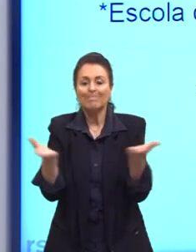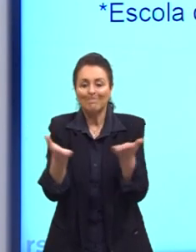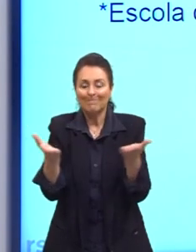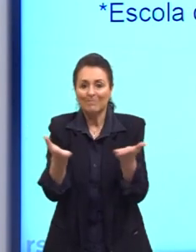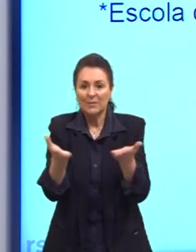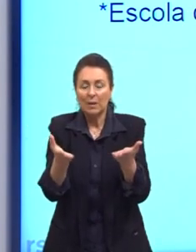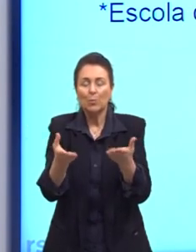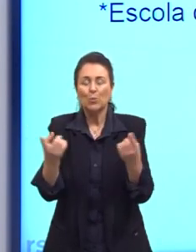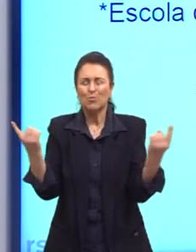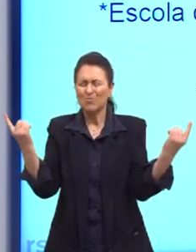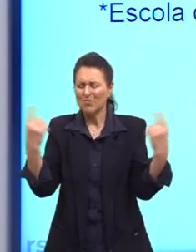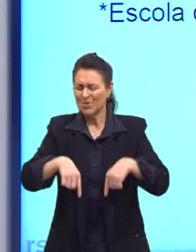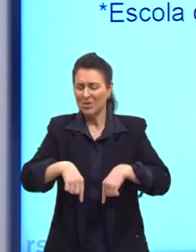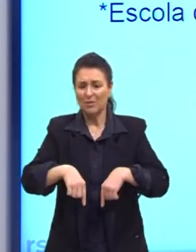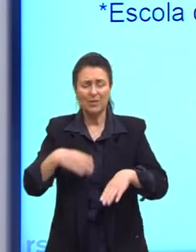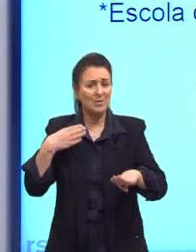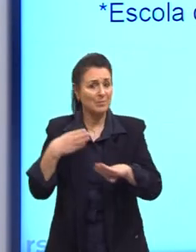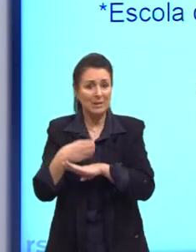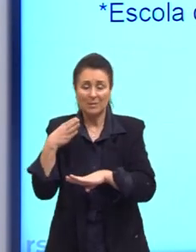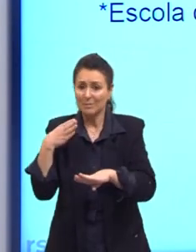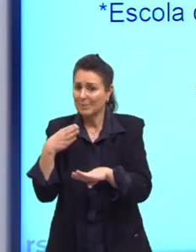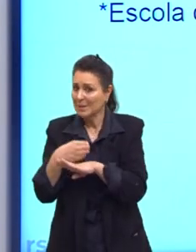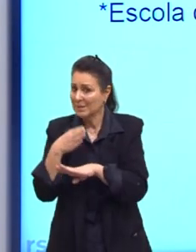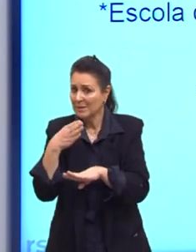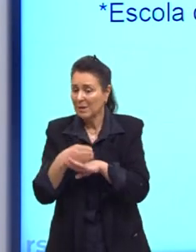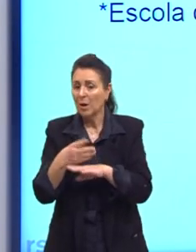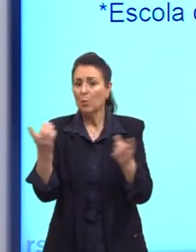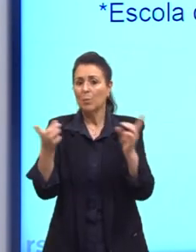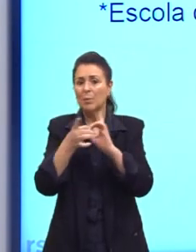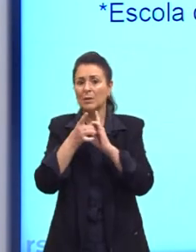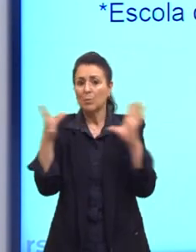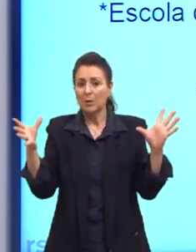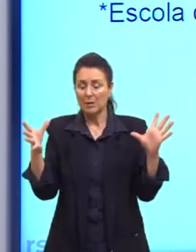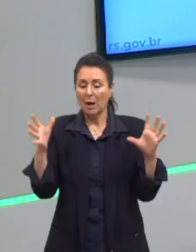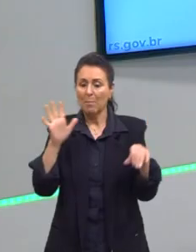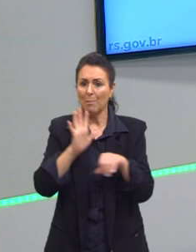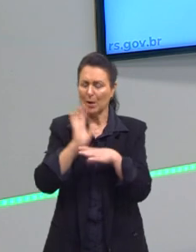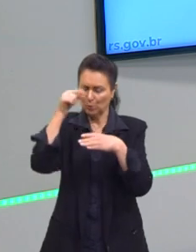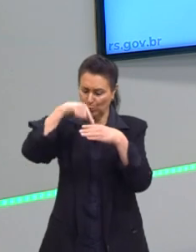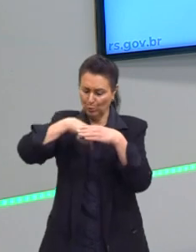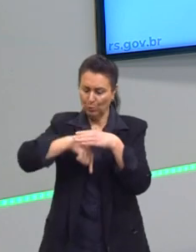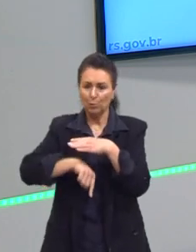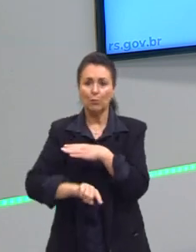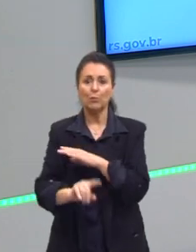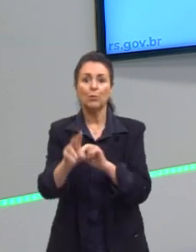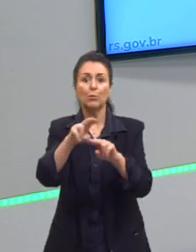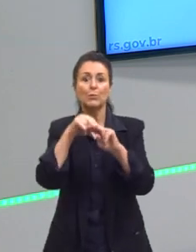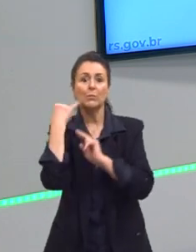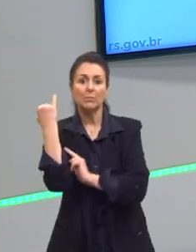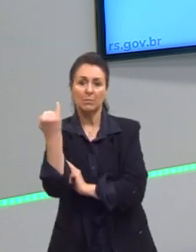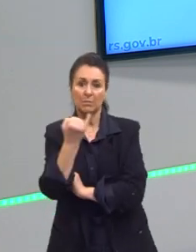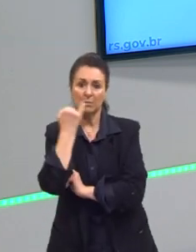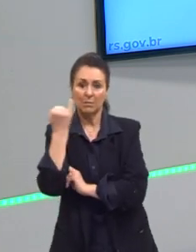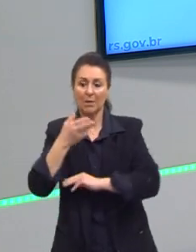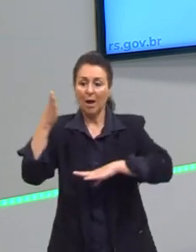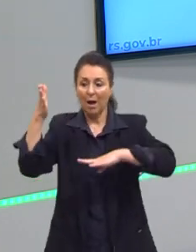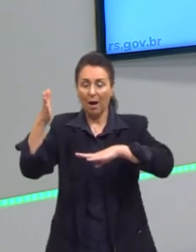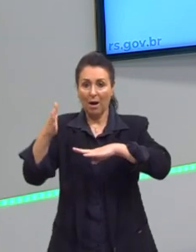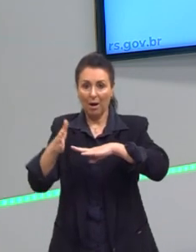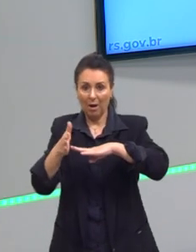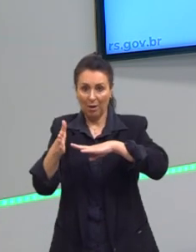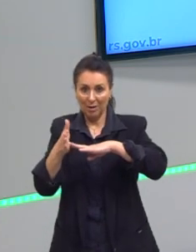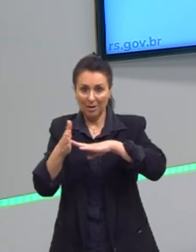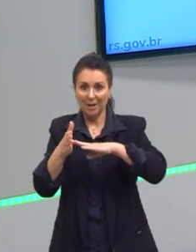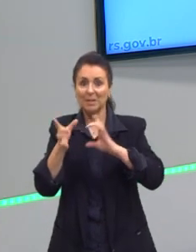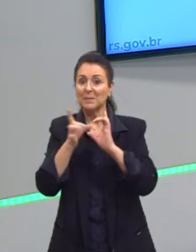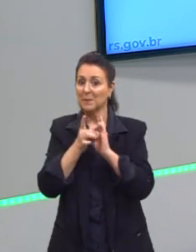de participação, uma democracia mais intensa. E, por isso, a importância na contemporaneidade da